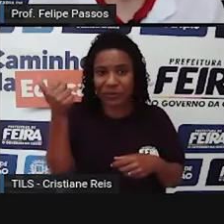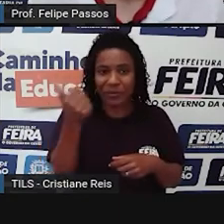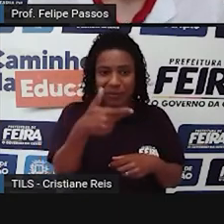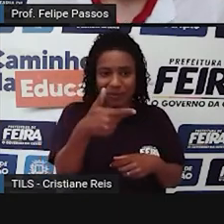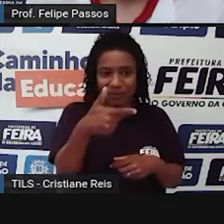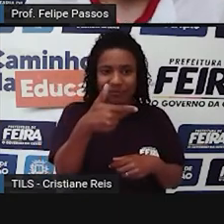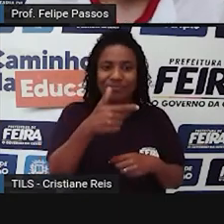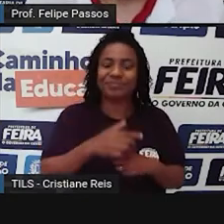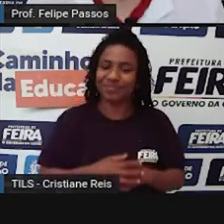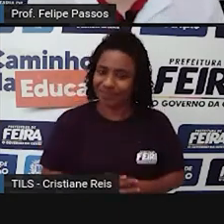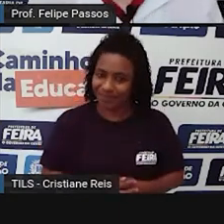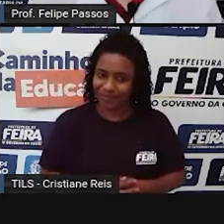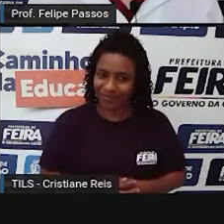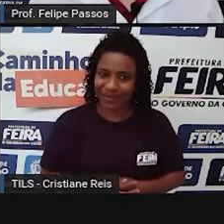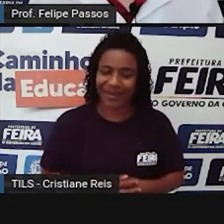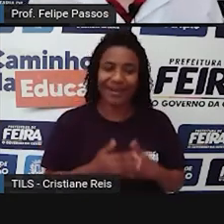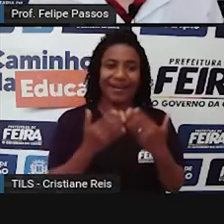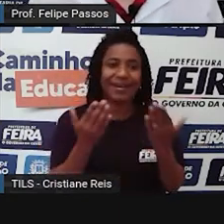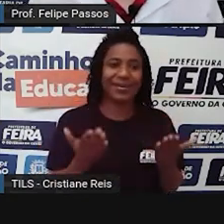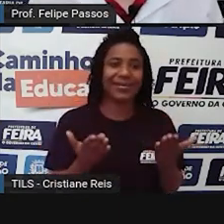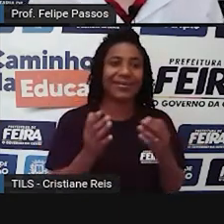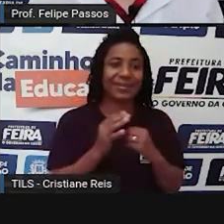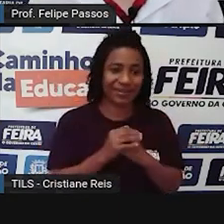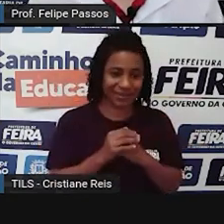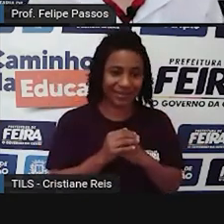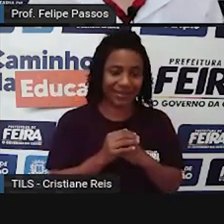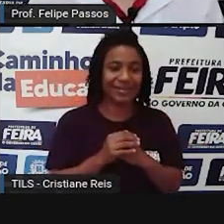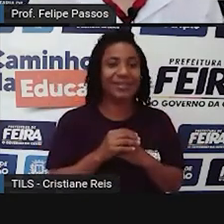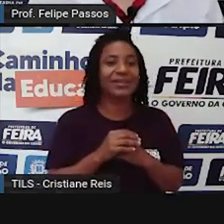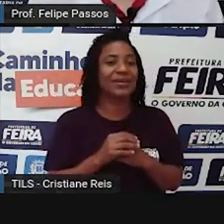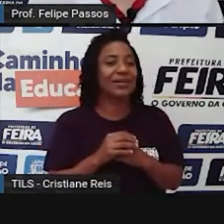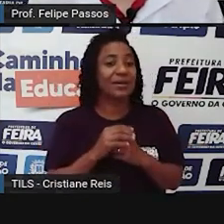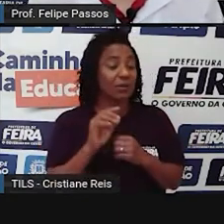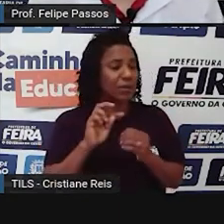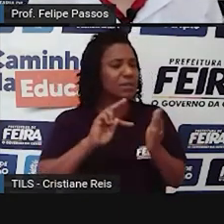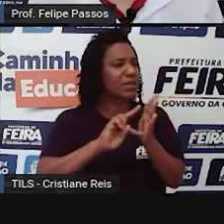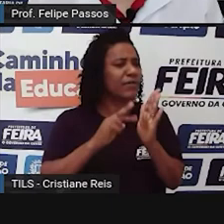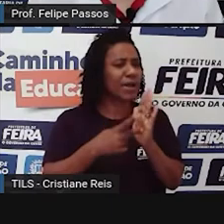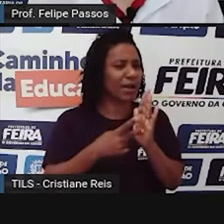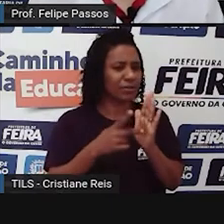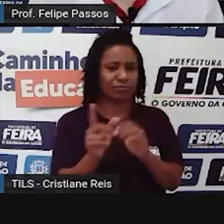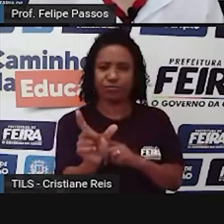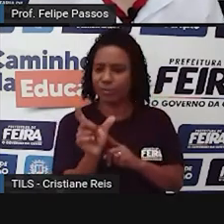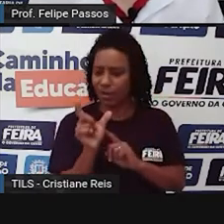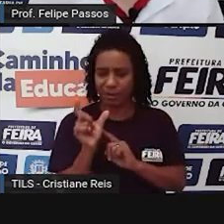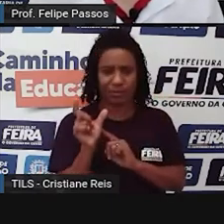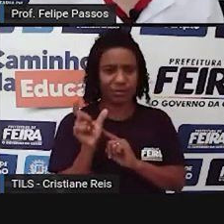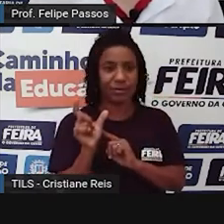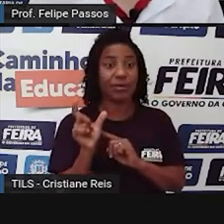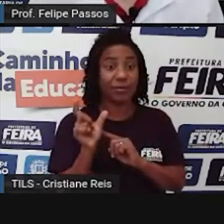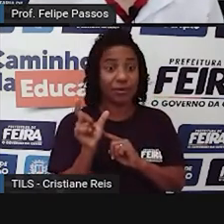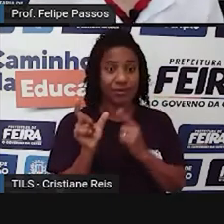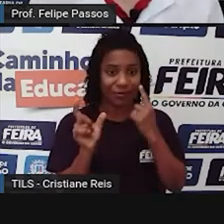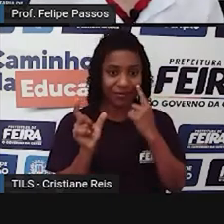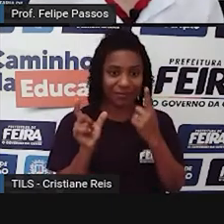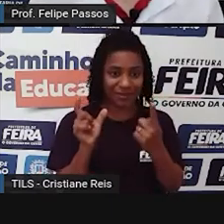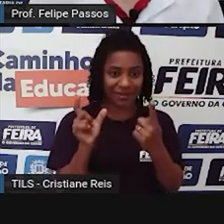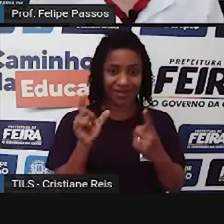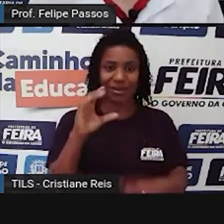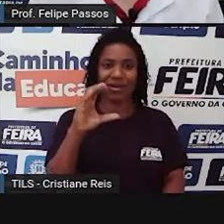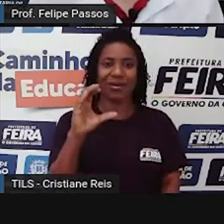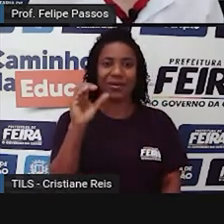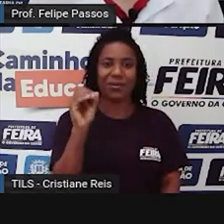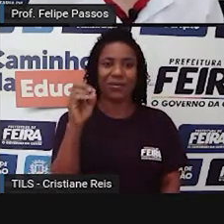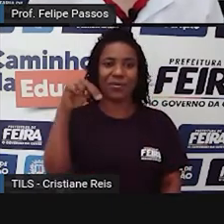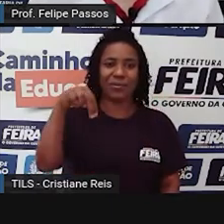Vamos agora a algumas definições de alguns termos. Já ouviram falar de conurbação? Conurbação é um termo que tem a ver com esse tema,